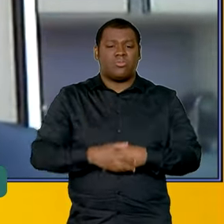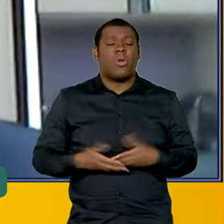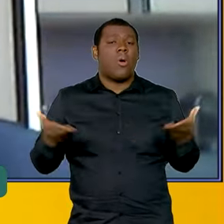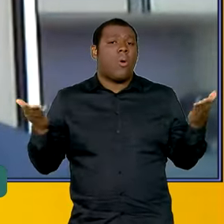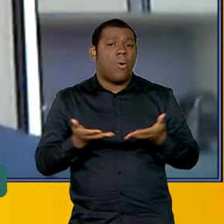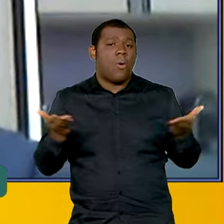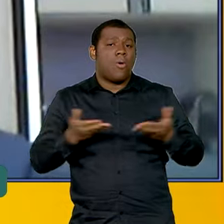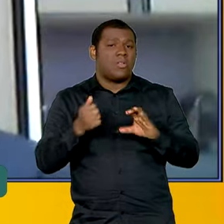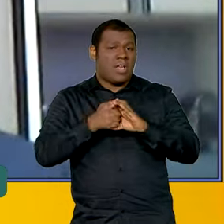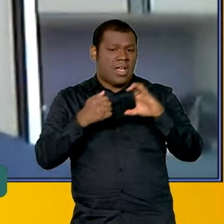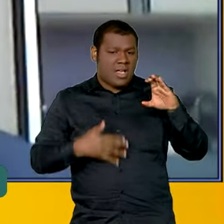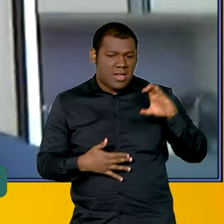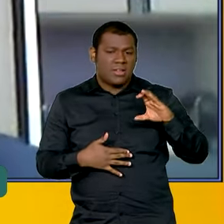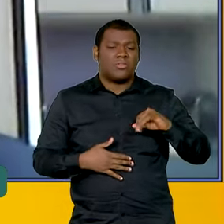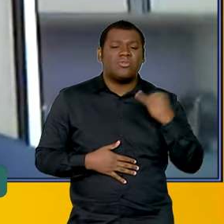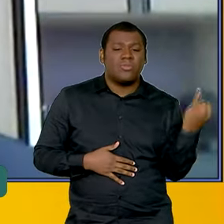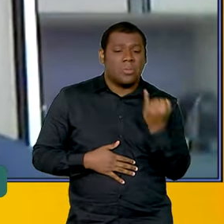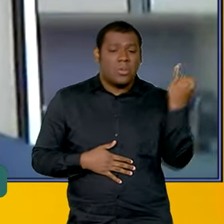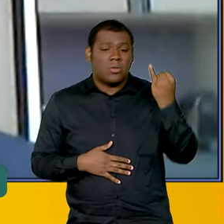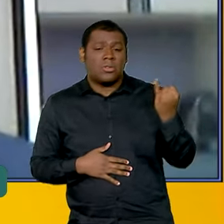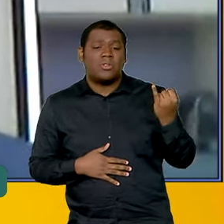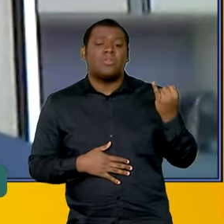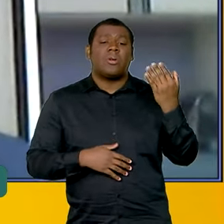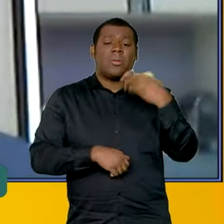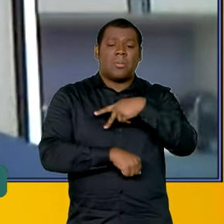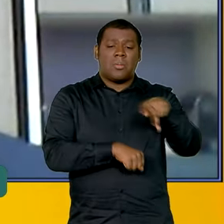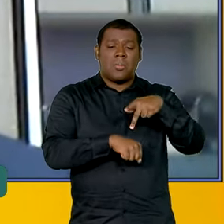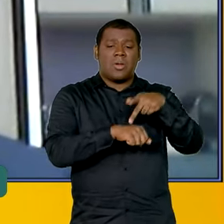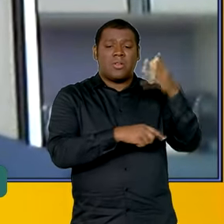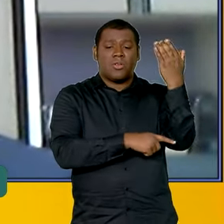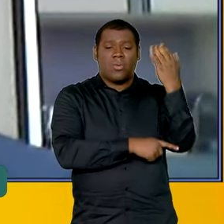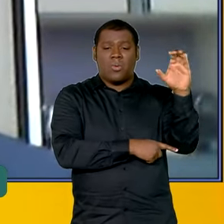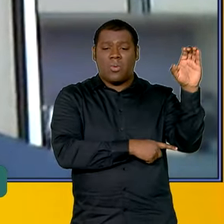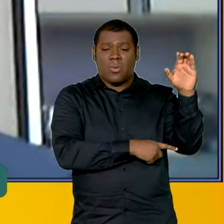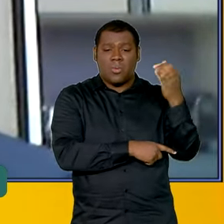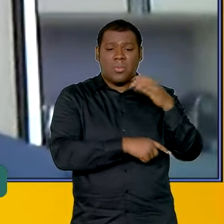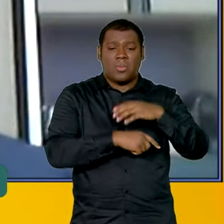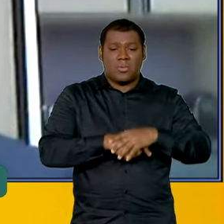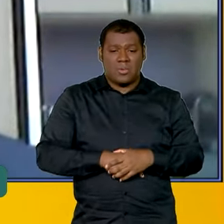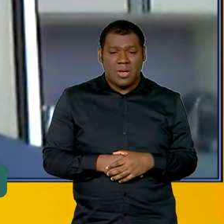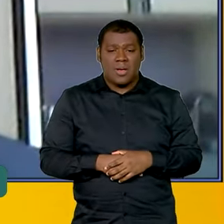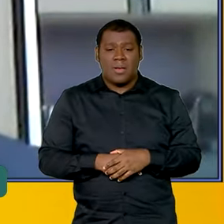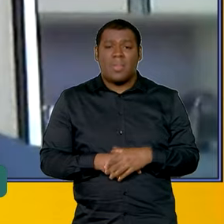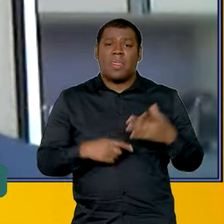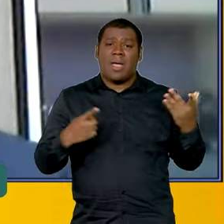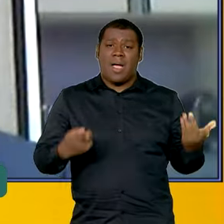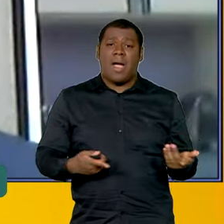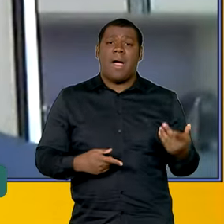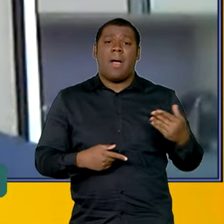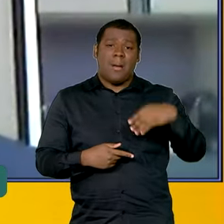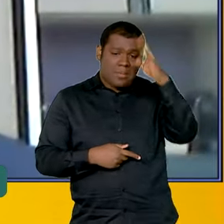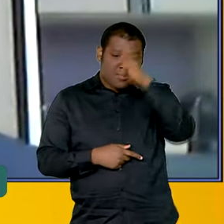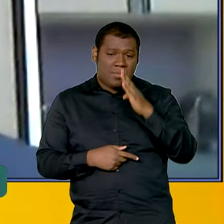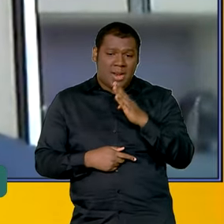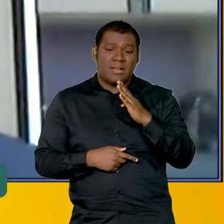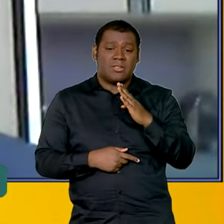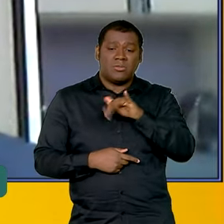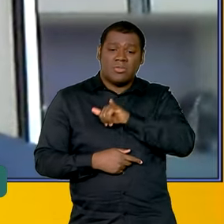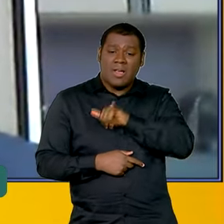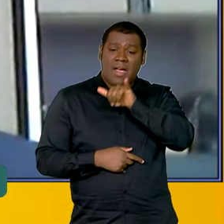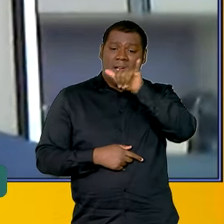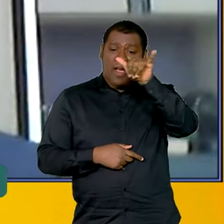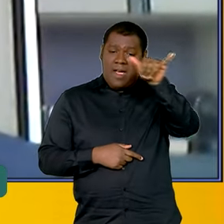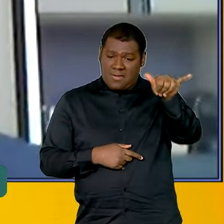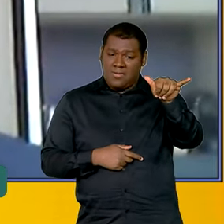devemos celebrar aqui na Colômbia é o fato de que estão aumentando as conexões aéreas entre Brasil e